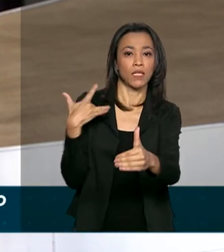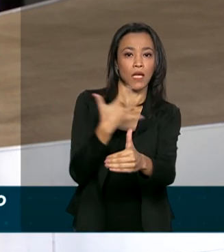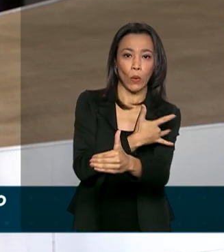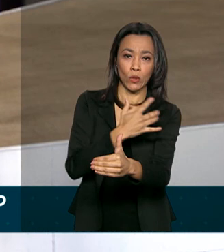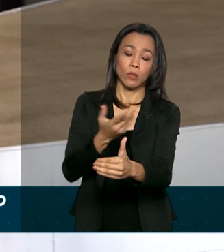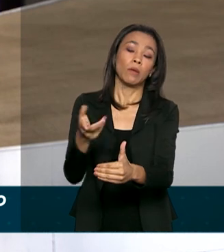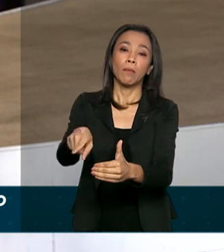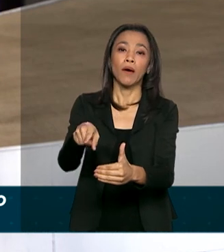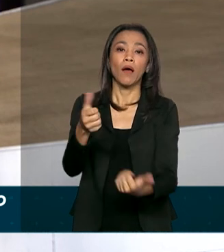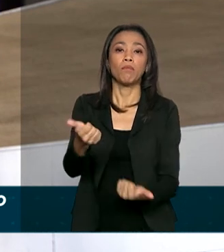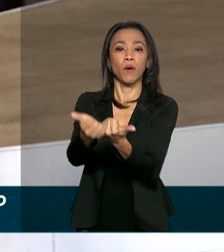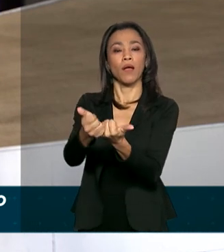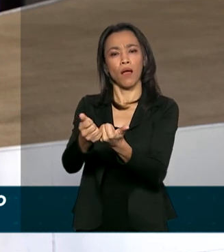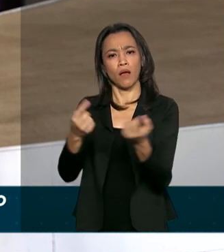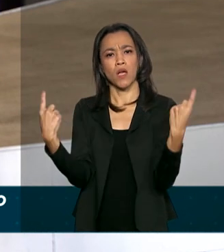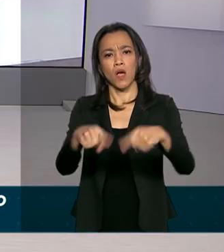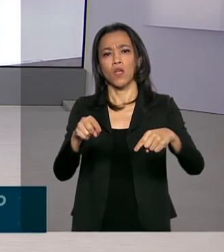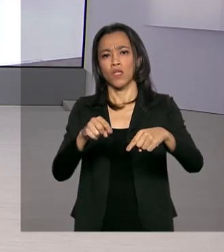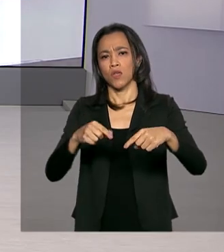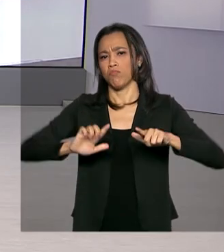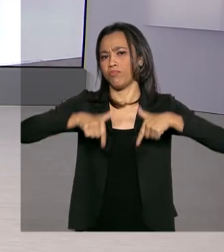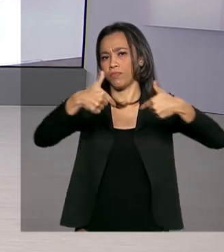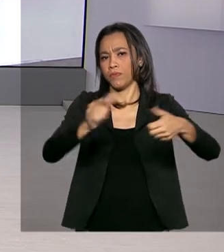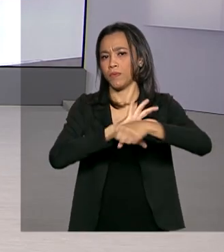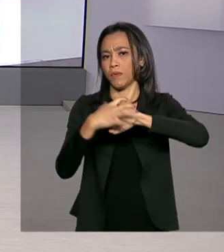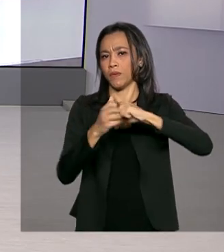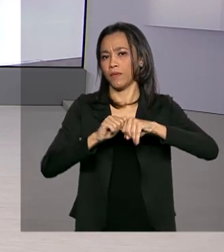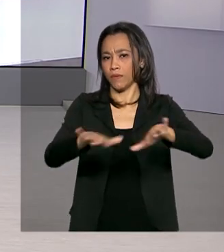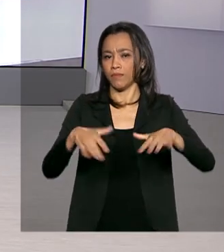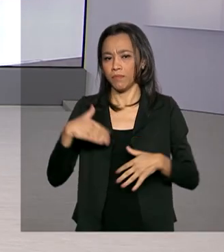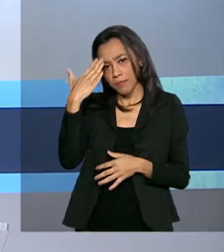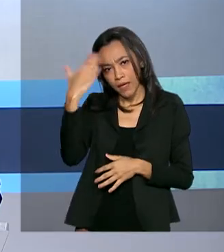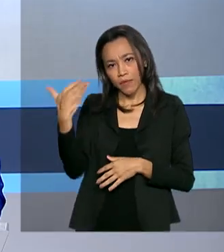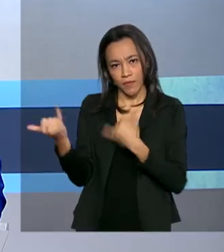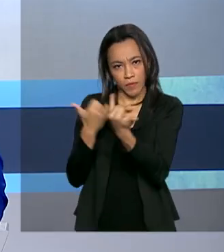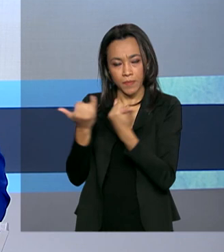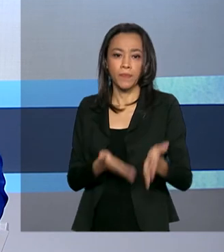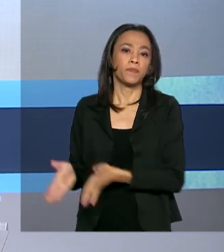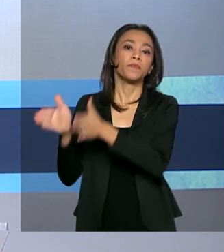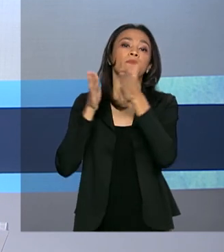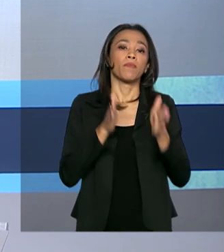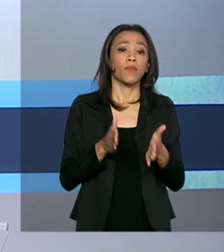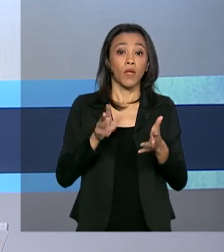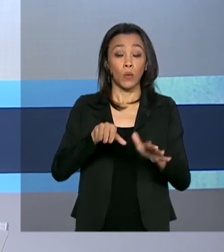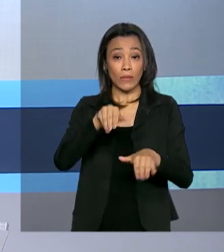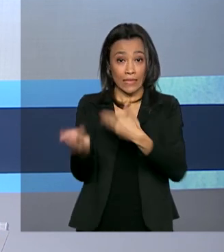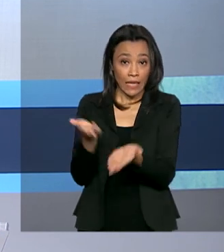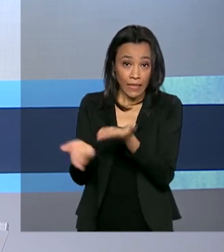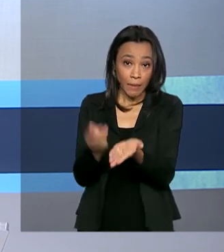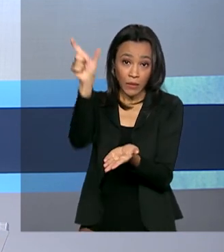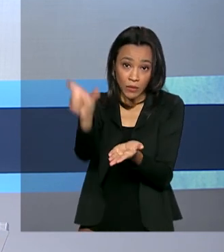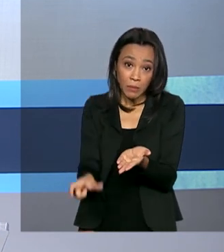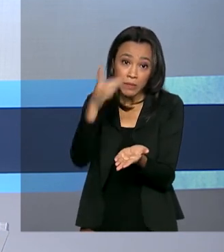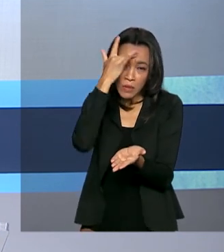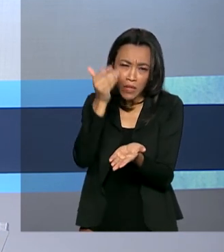enfrentamento ao coronavírus. Renata? Obrigada, Marcinha, pelas suas informações. E olha, o tratamento de pacientes no